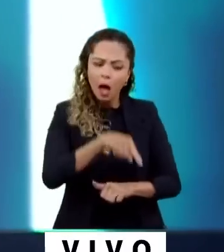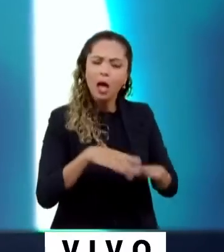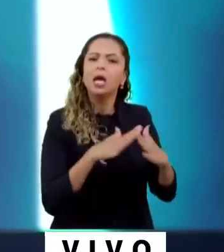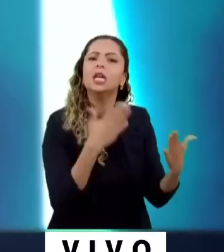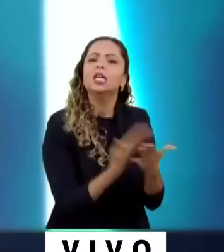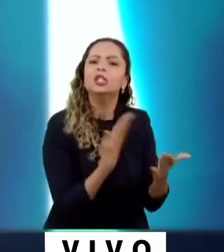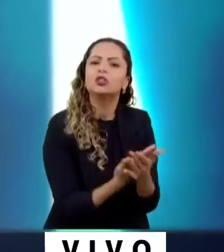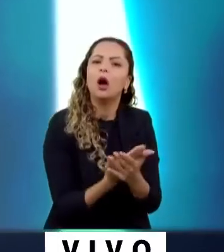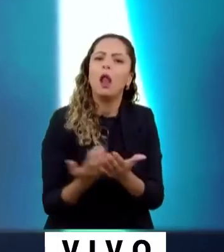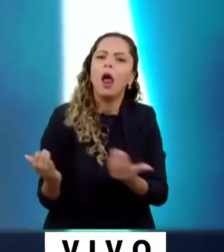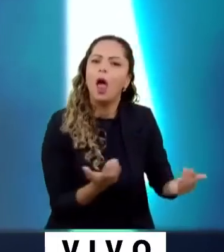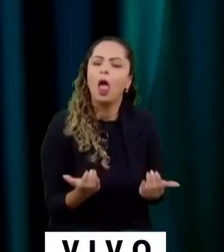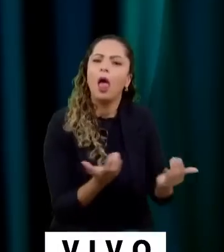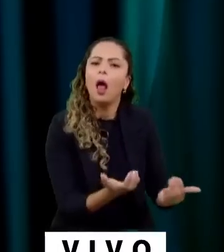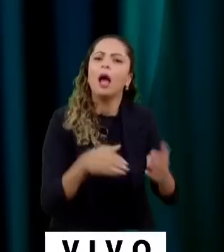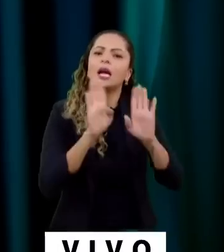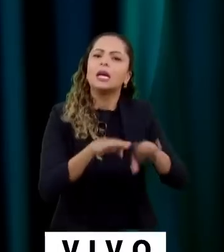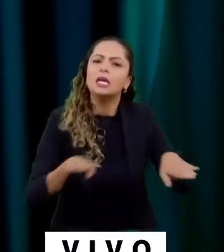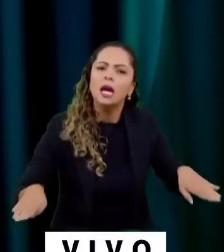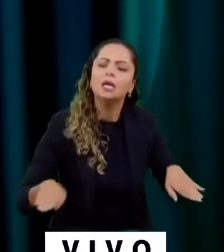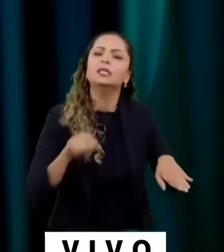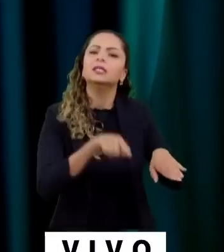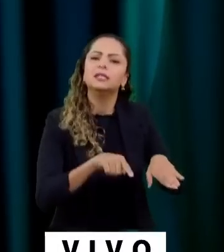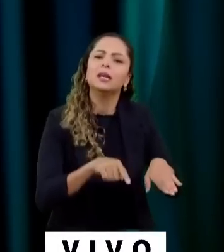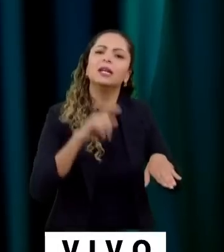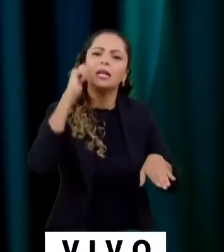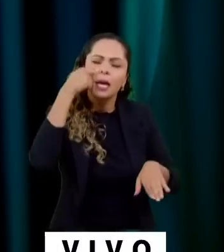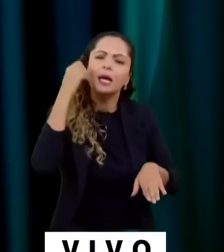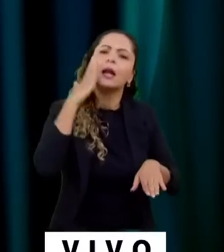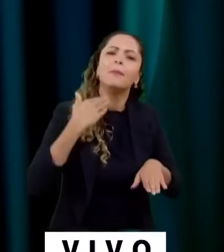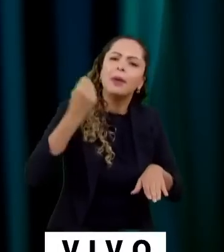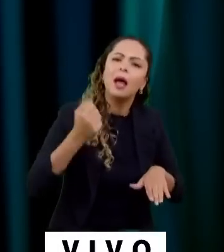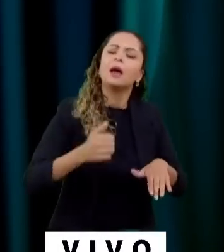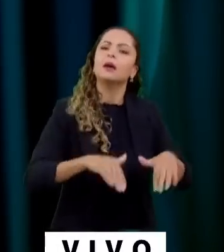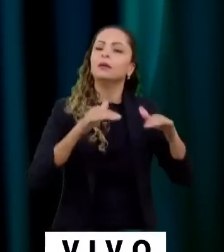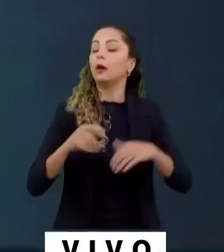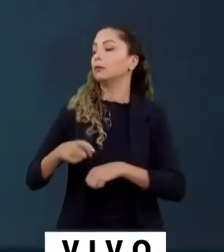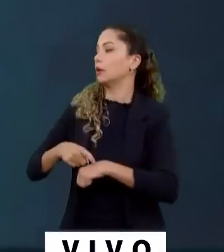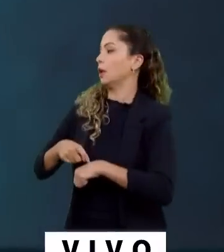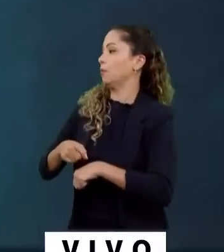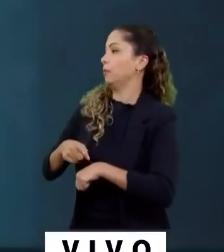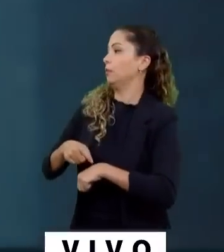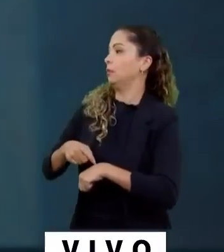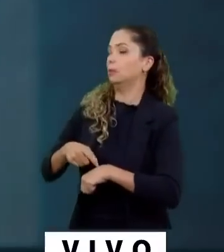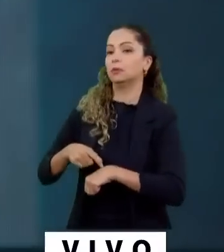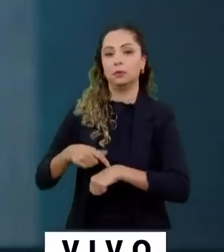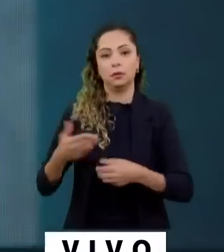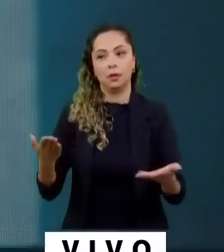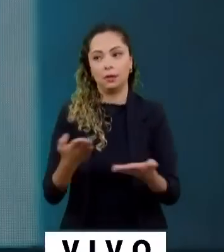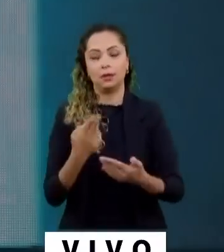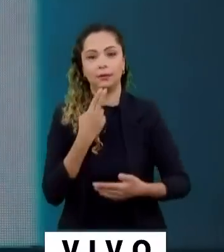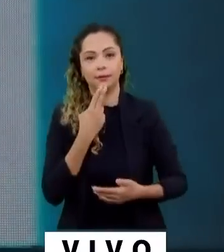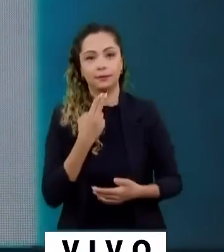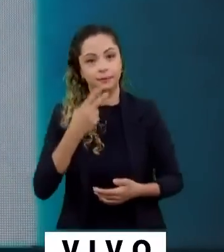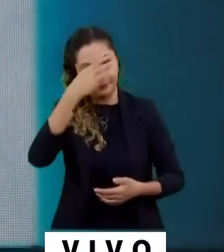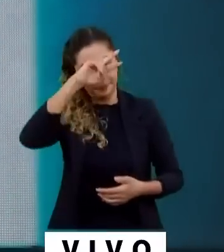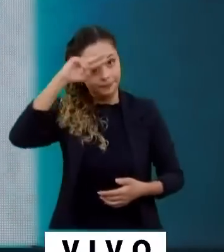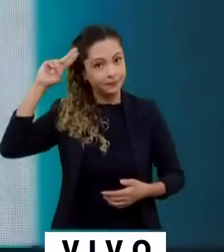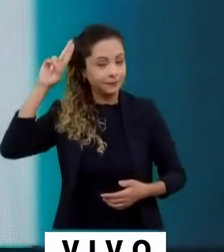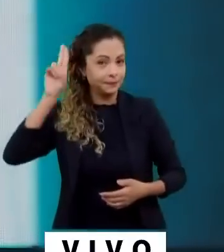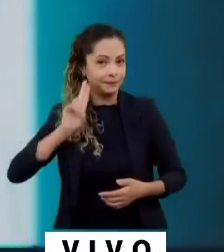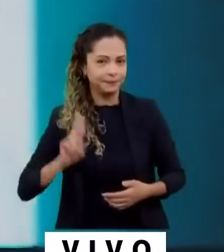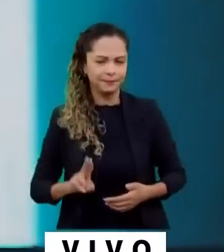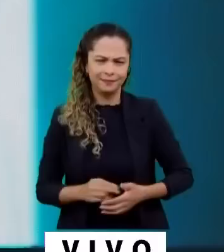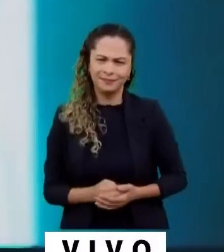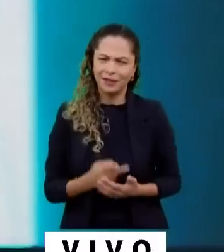na criança negra, na criança branca. E aí sim... Por o tempo. Comentário do candidato a Sorai. Falou-se aqui em